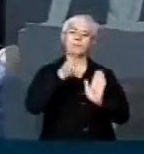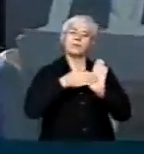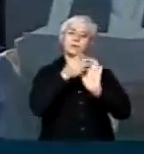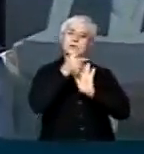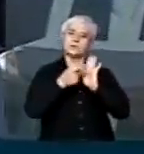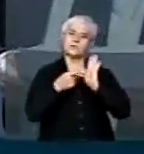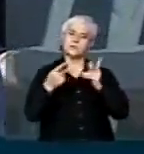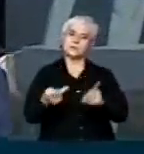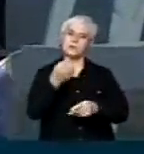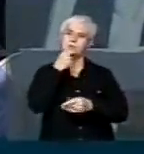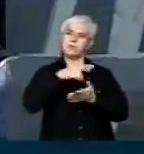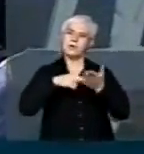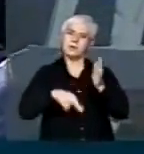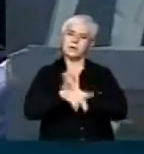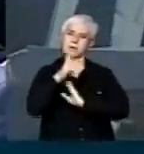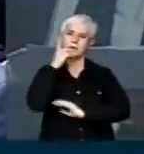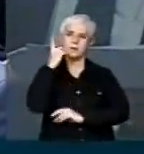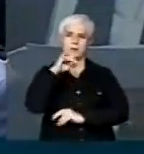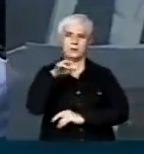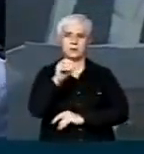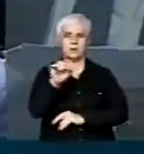projeto também relatado pelo deputado João Maia a bancada do PPS vota sim